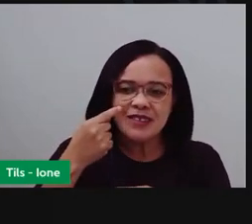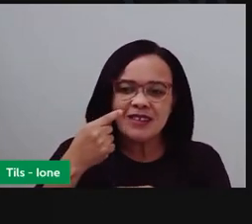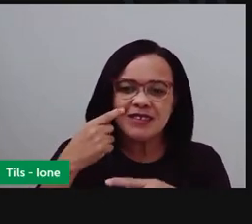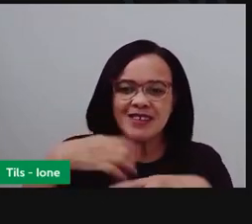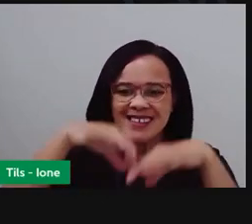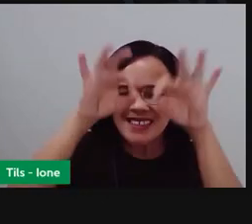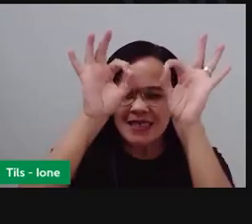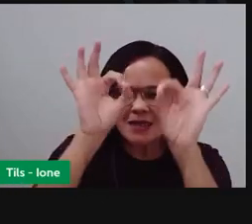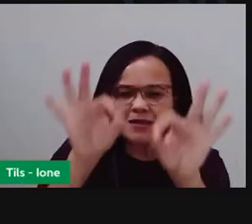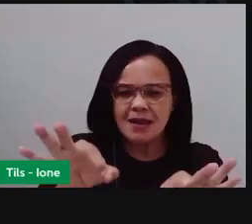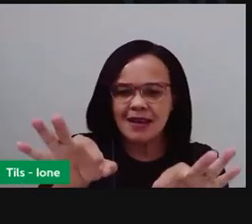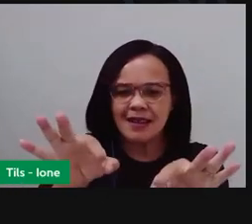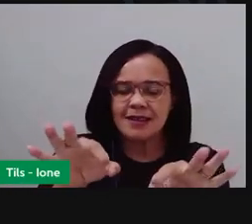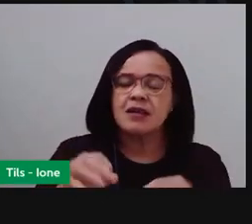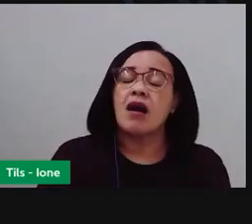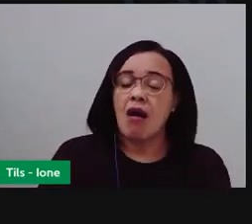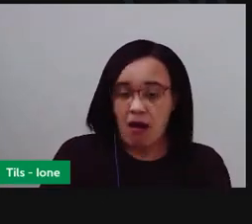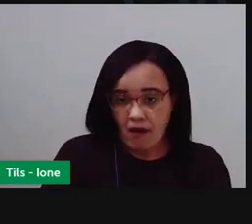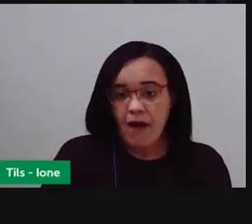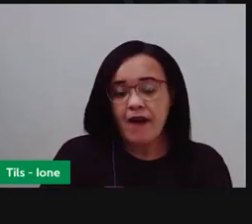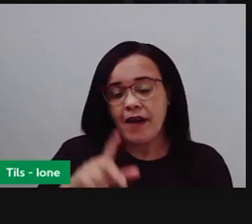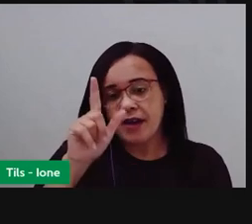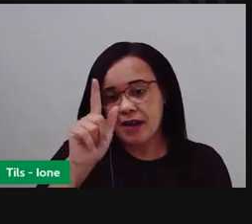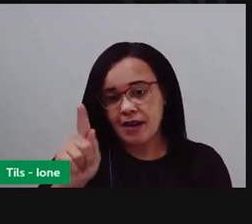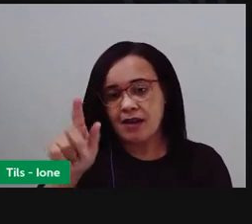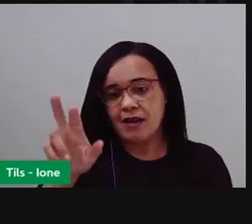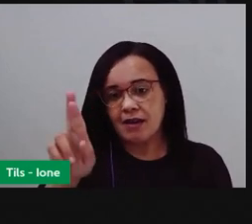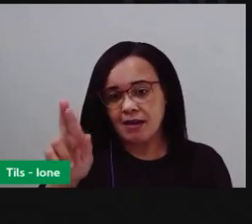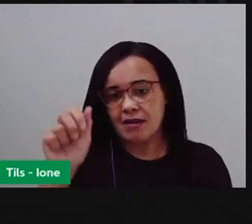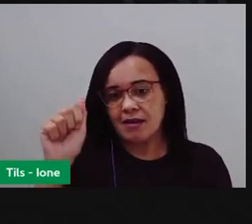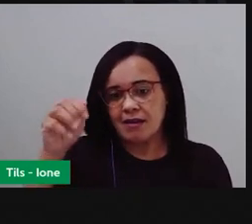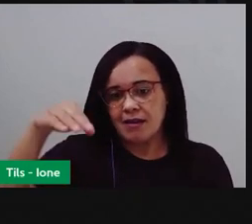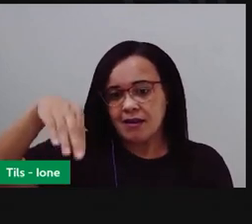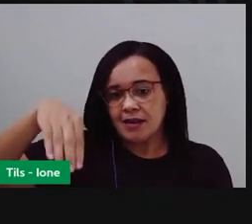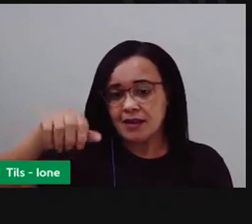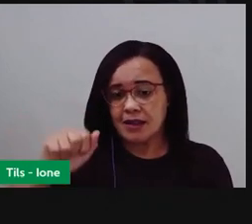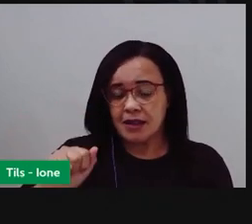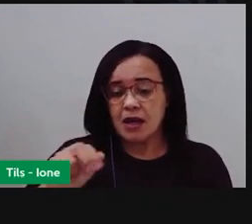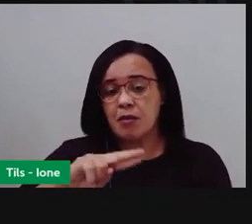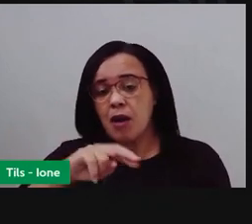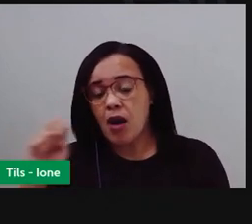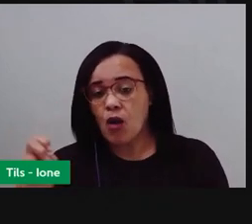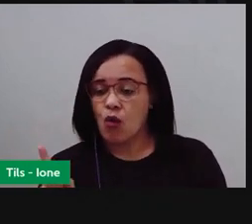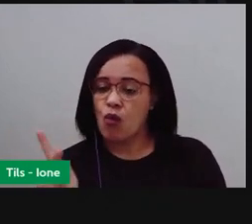a quantidade quantidade de gramas, de quilo. Então,